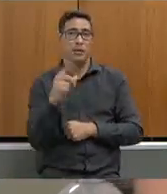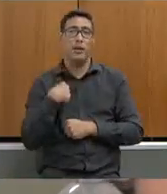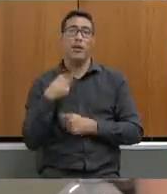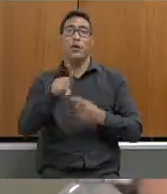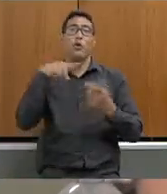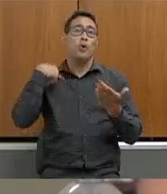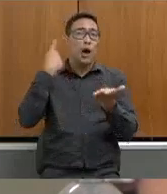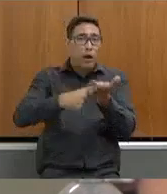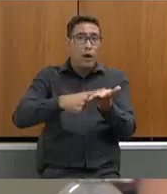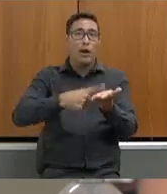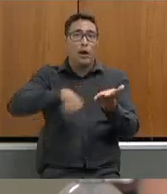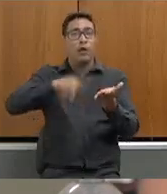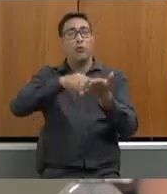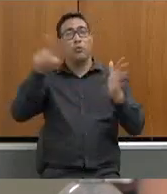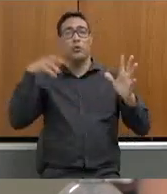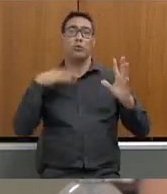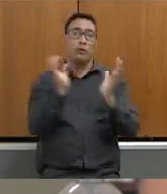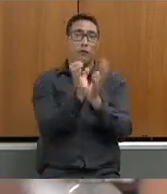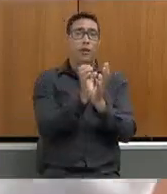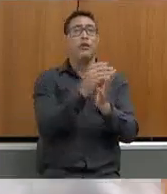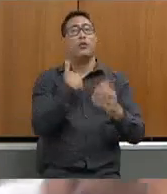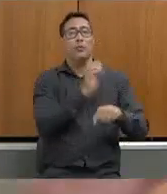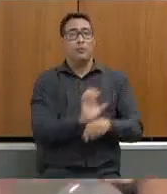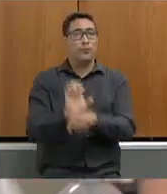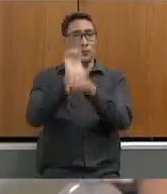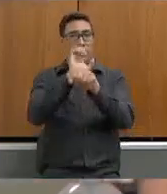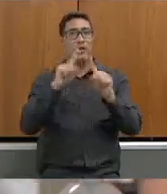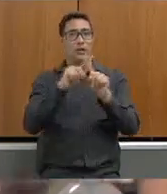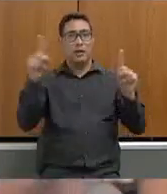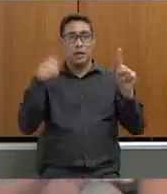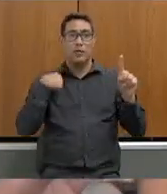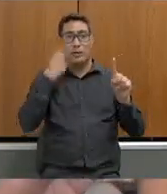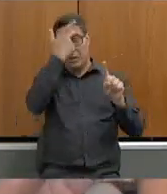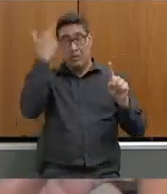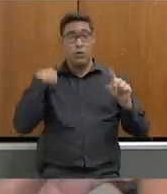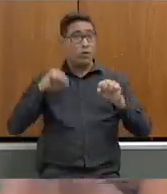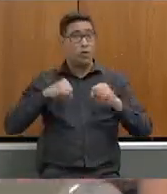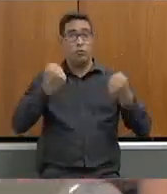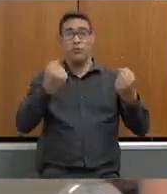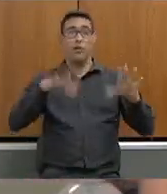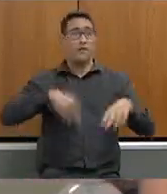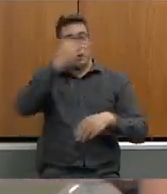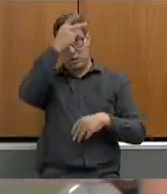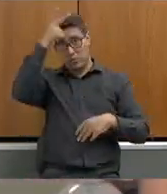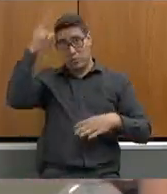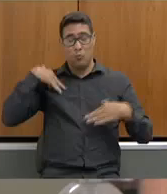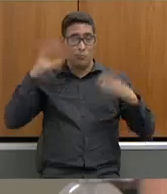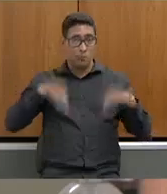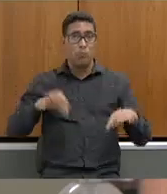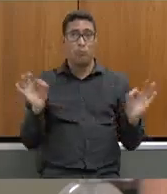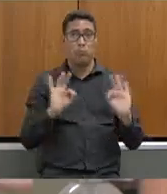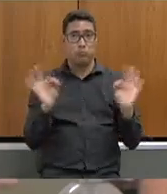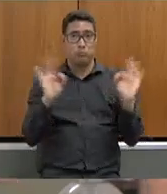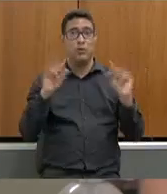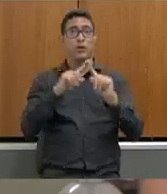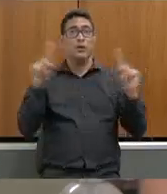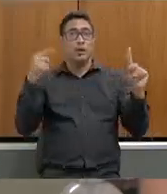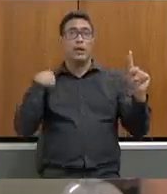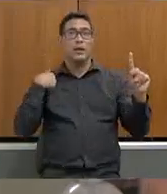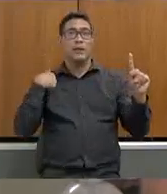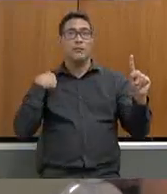acordo celebrado do governo do estado que aí ninguém defende município porque o acordo celebrado para